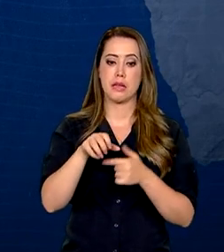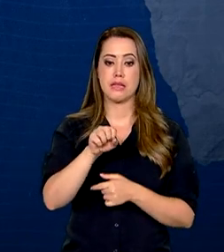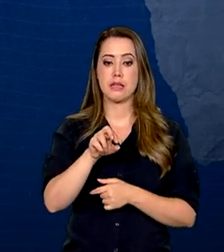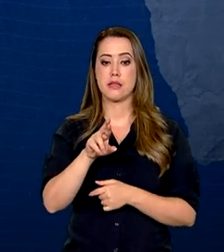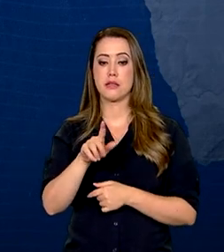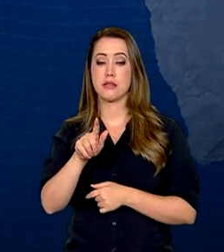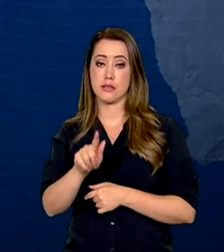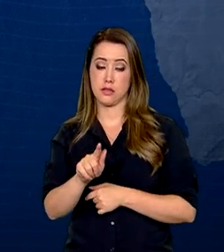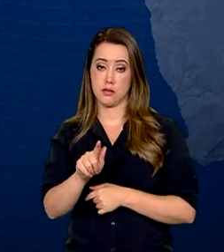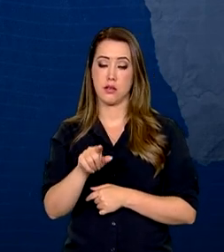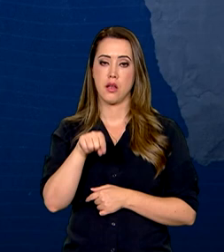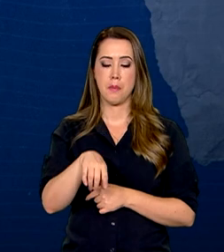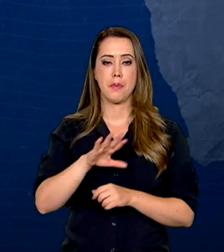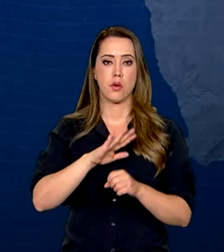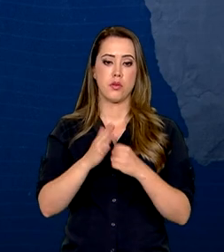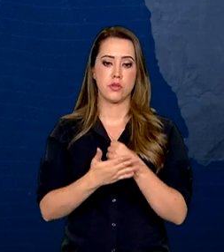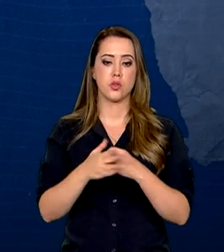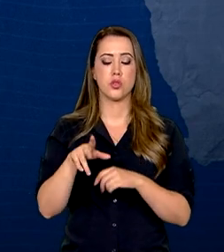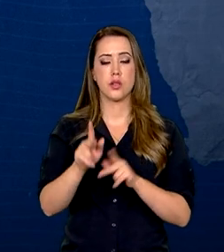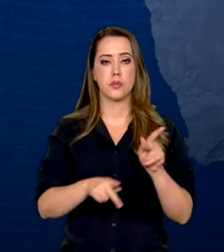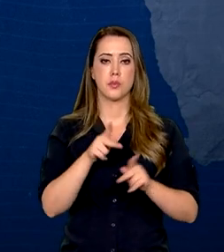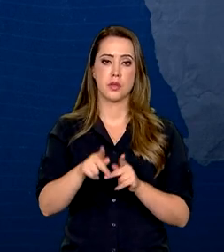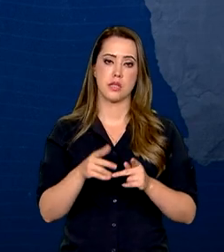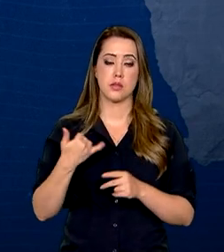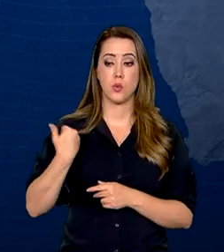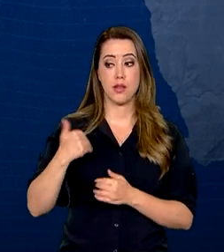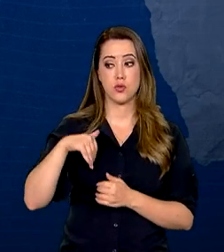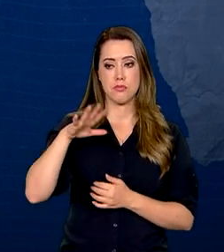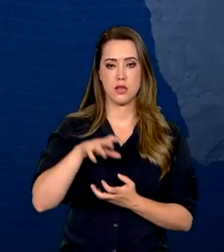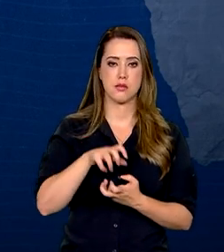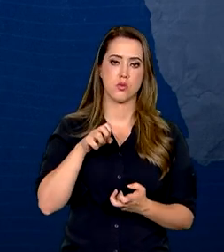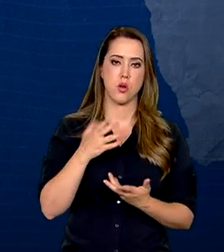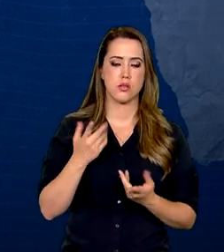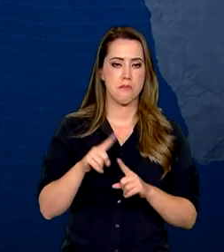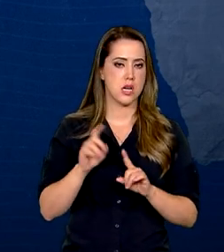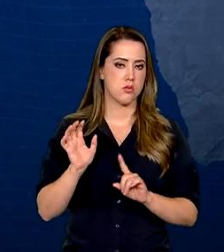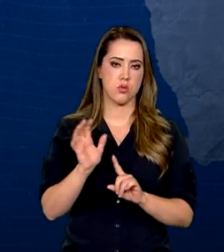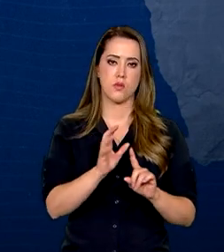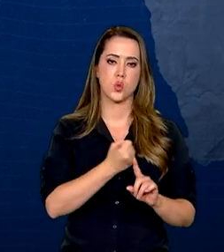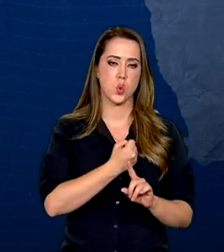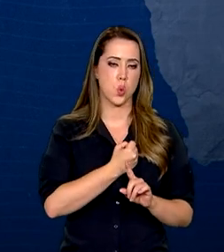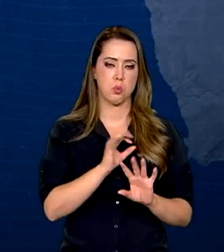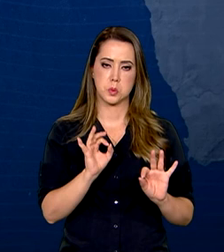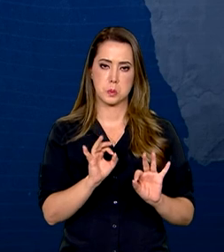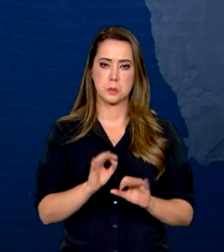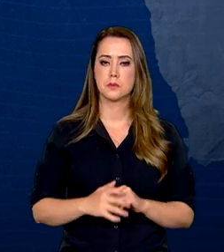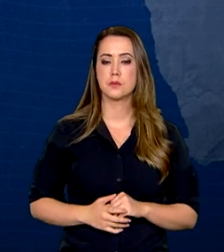positivas para a Covid-19 na população de idade avançada, mas sem reflexo no total de casos